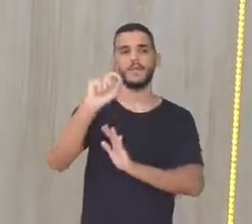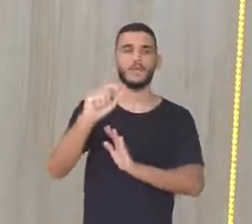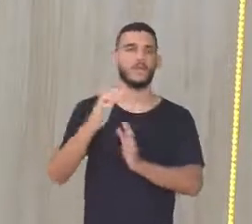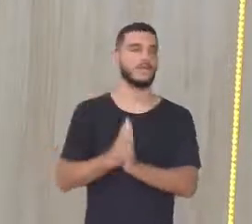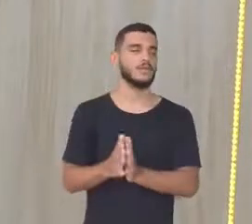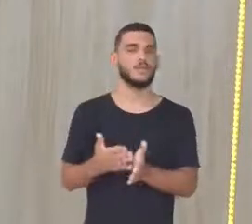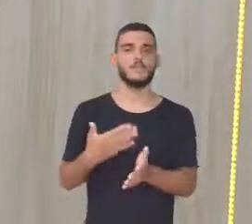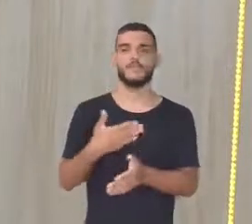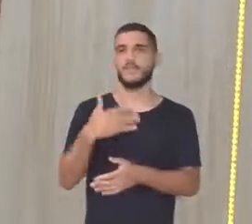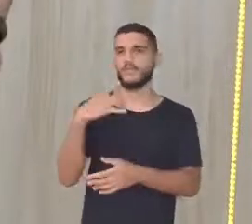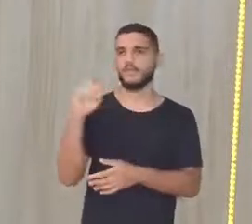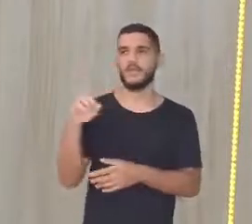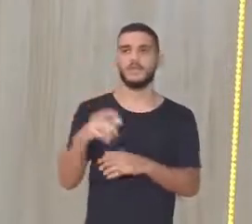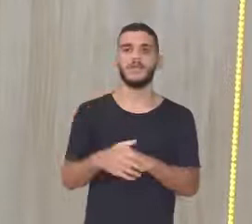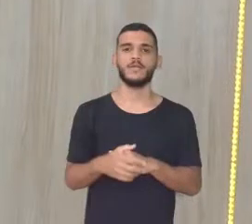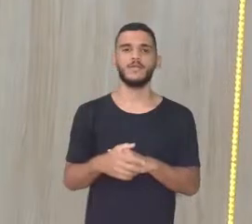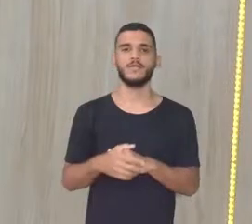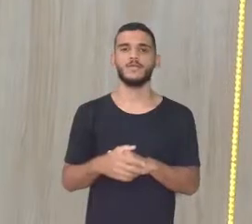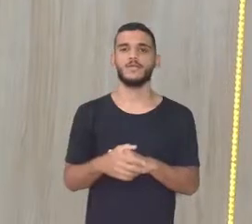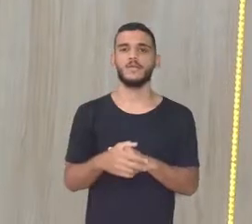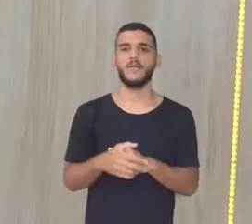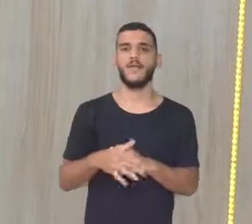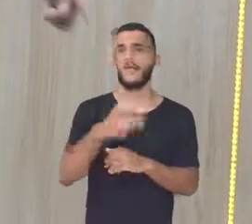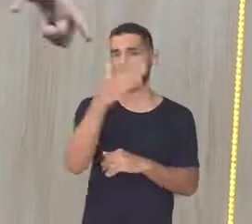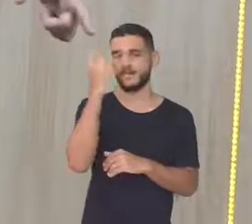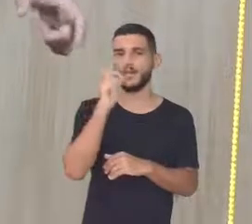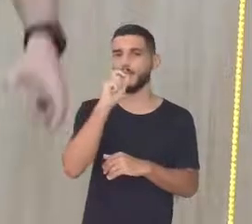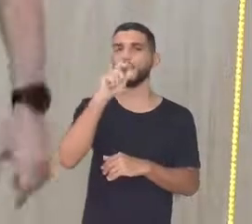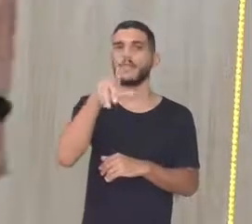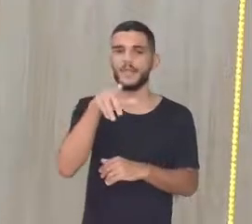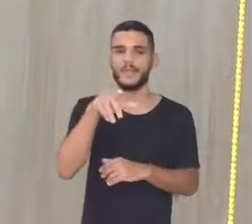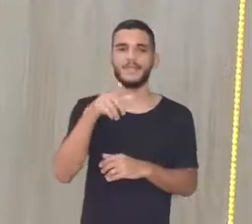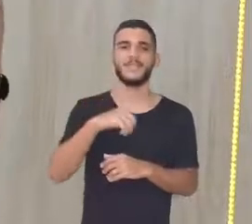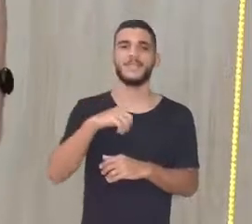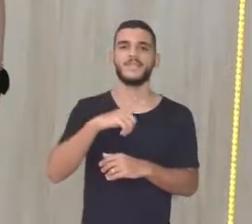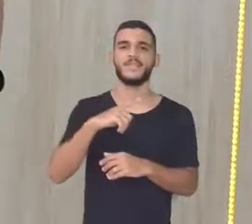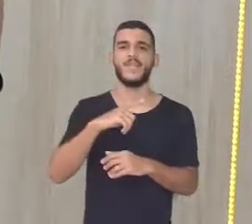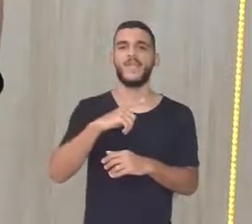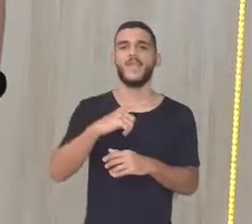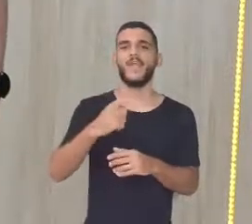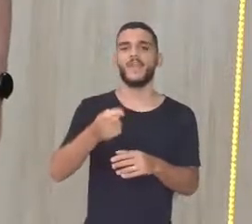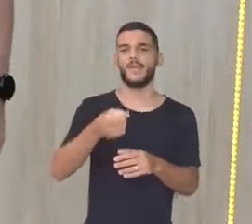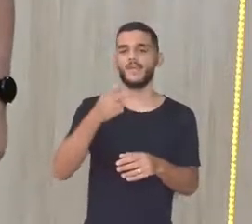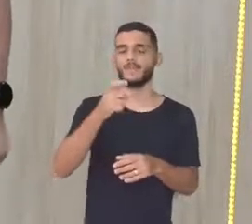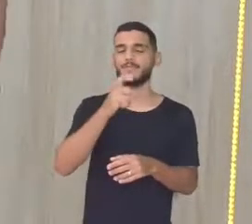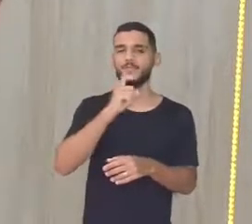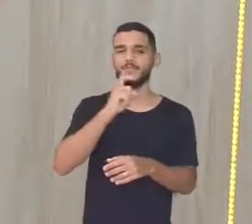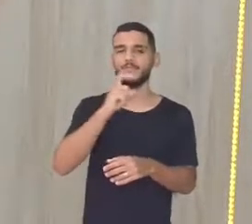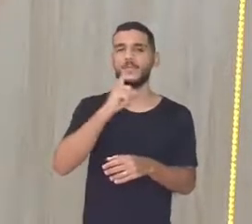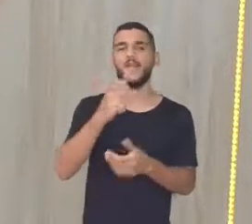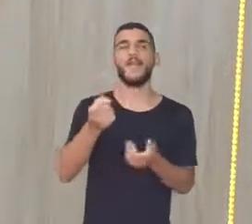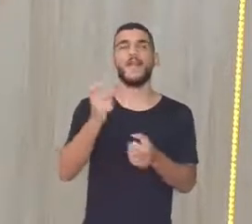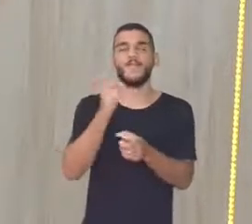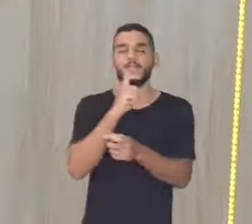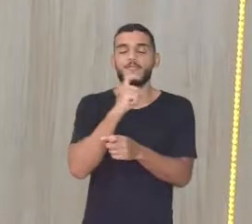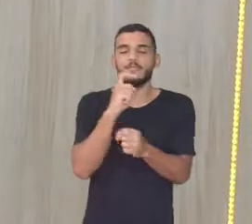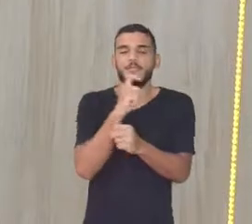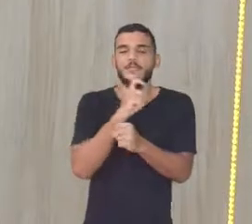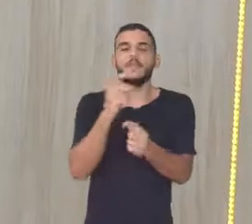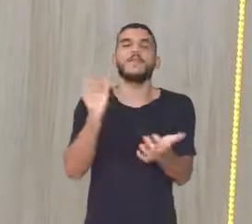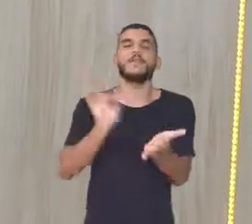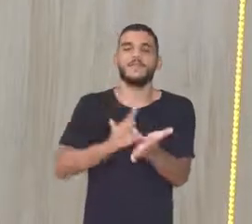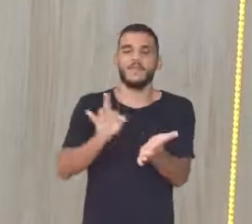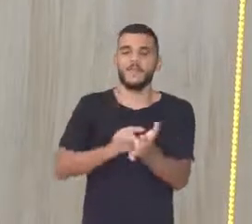Você dá uma cuspida Assim Puf Cuspida Quando já sai A pedra de gelo Caindo no chão É meu filho É frio Eu